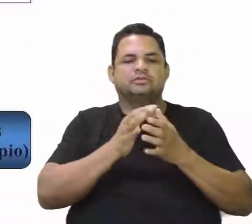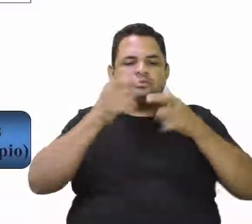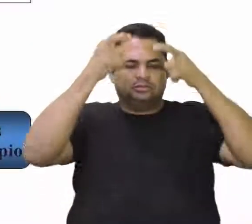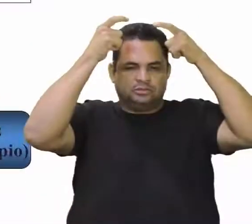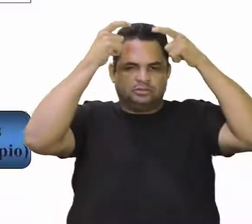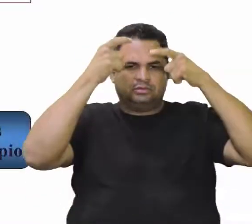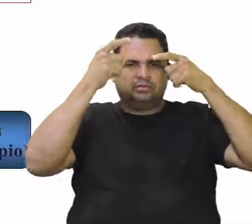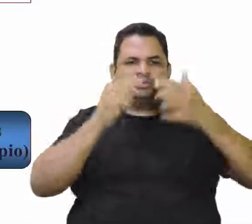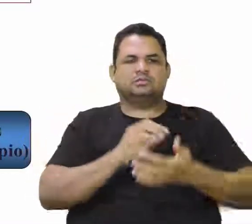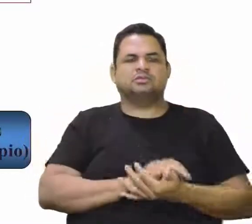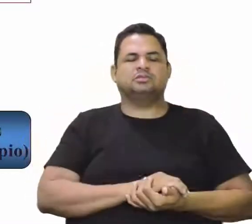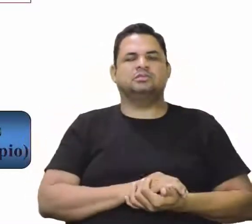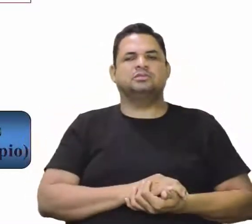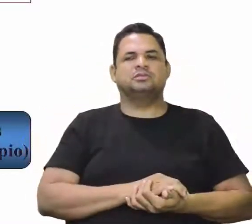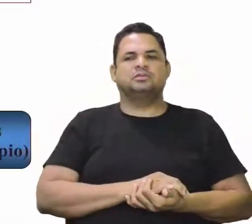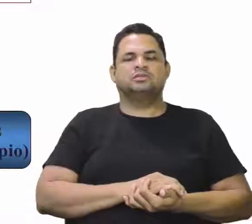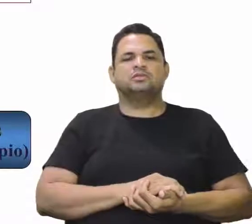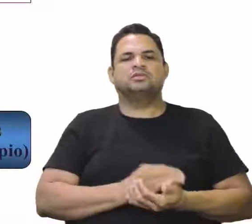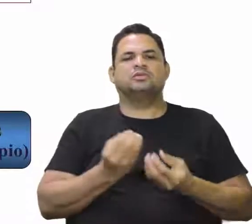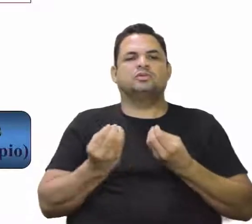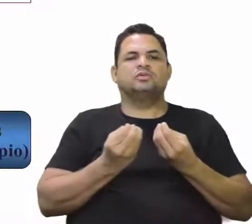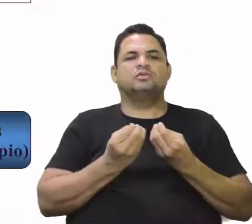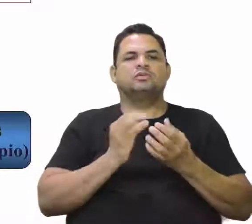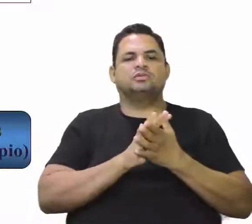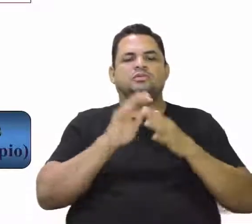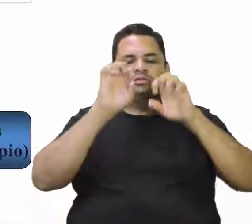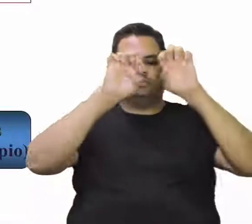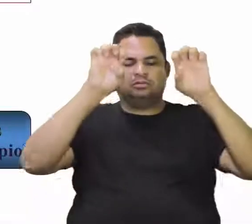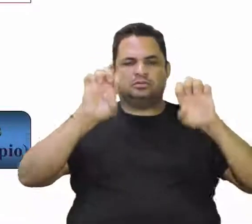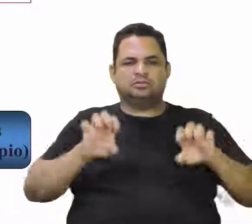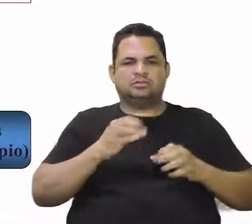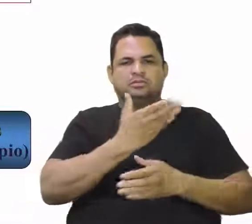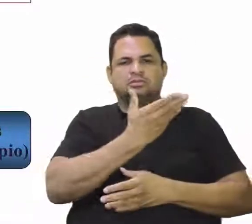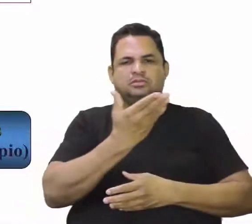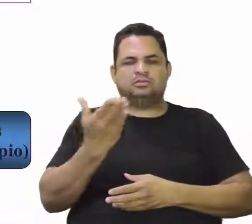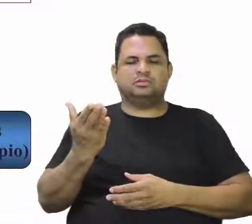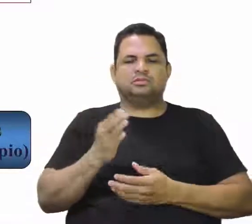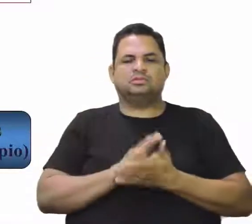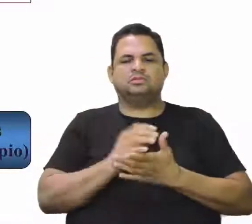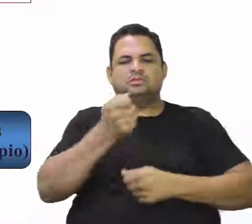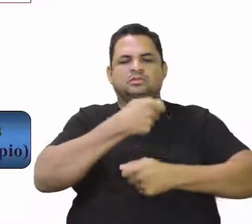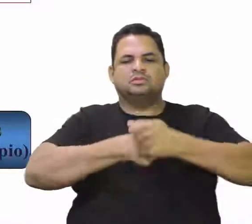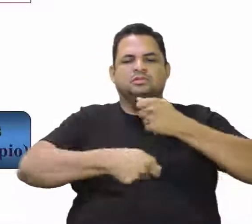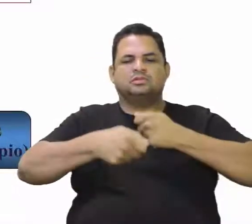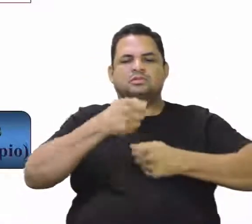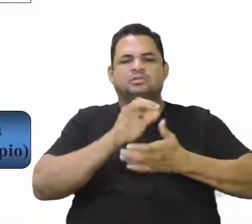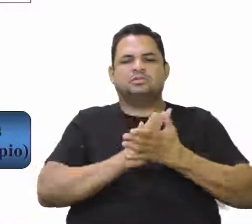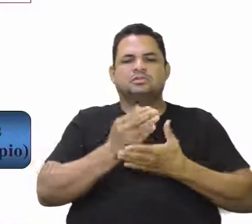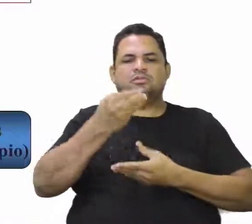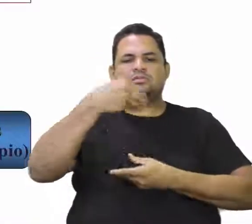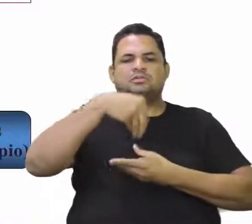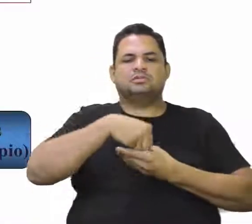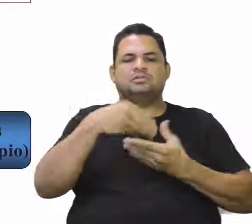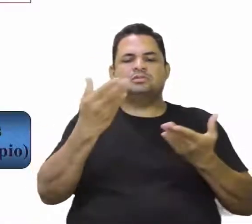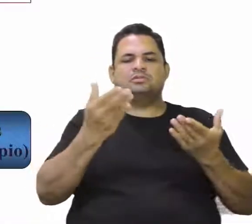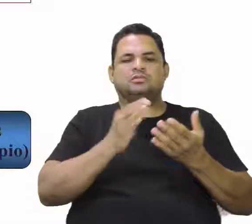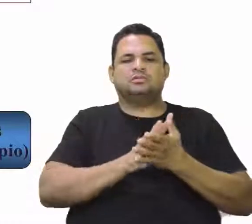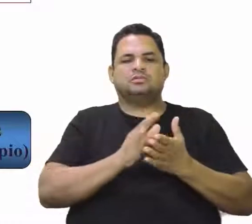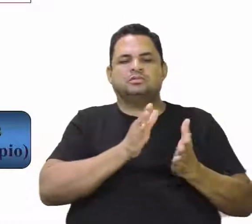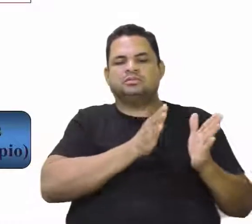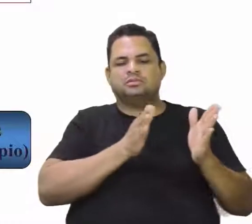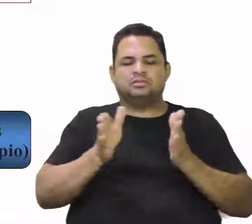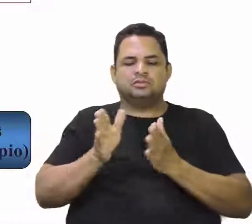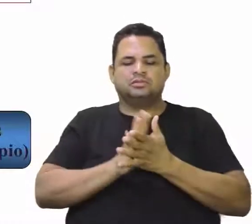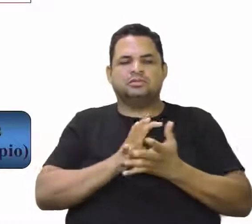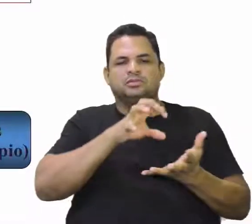do vice-rei. Como era a estrutura administrativa aqui desse período colonial?